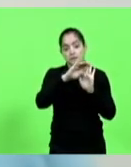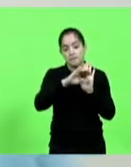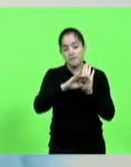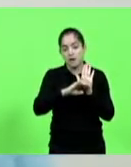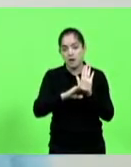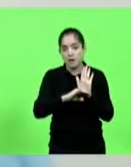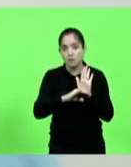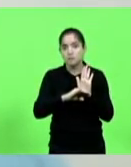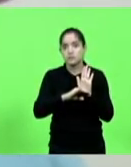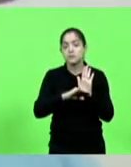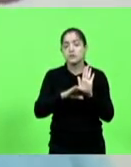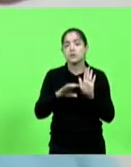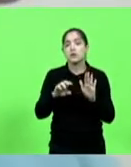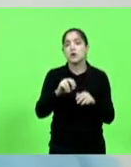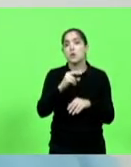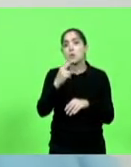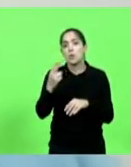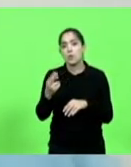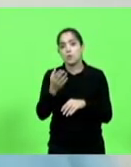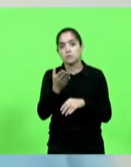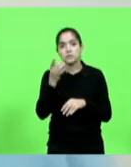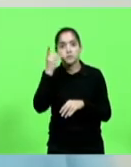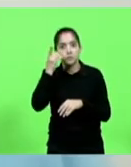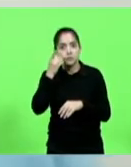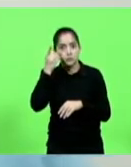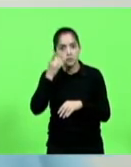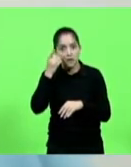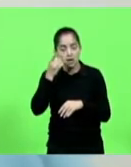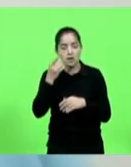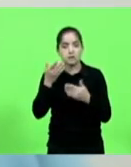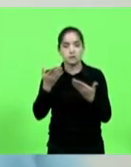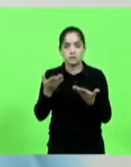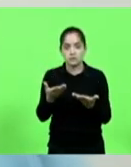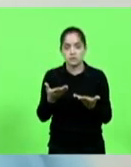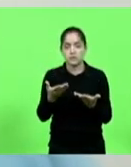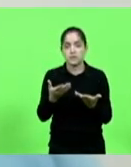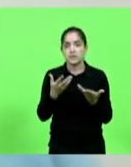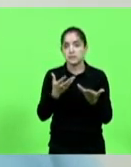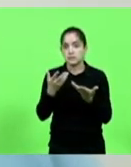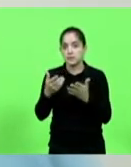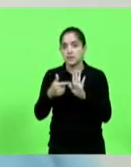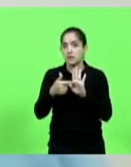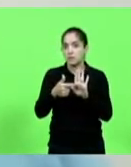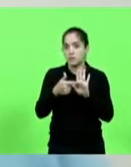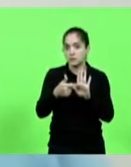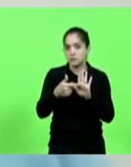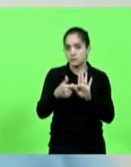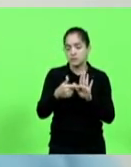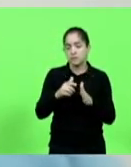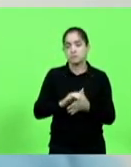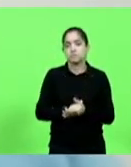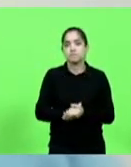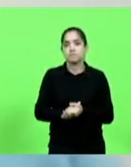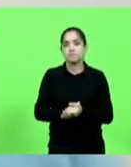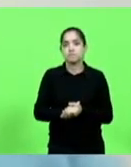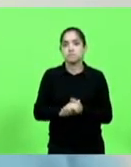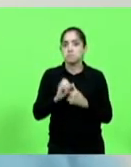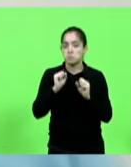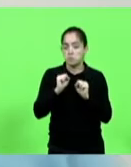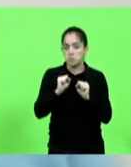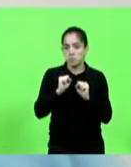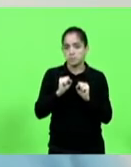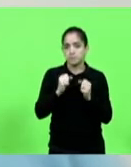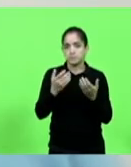contrário, então, os deputados que se sentirem à vontade para apresentar a referida matéria. Pode ser esses os encaminhamentos?